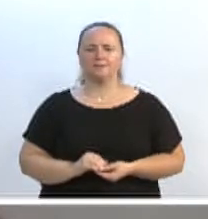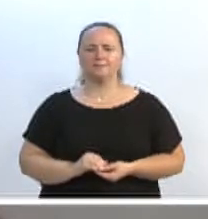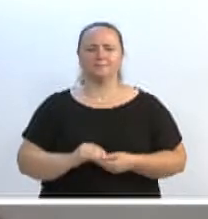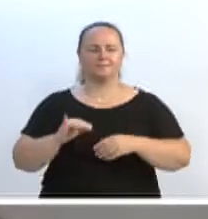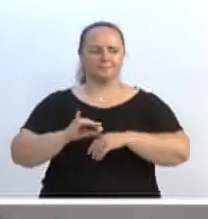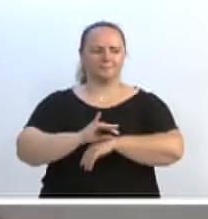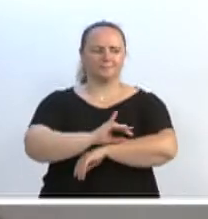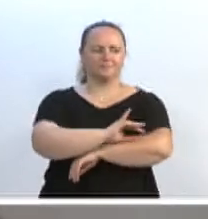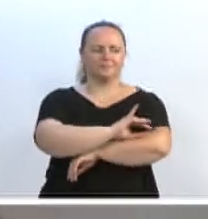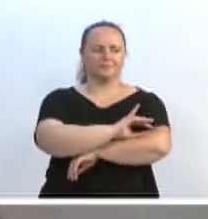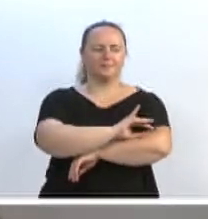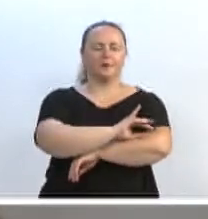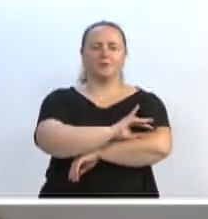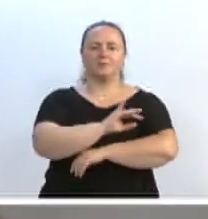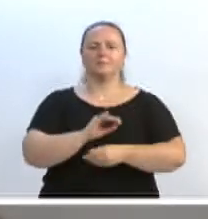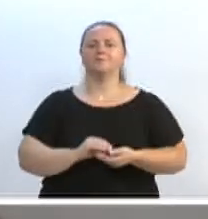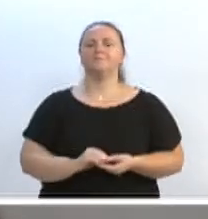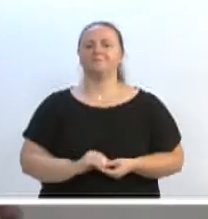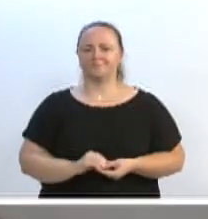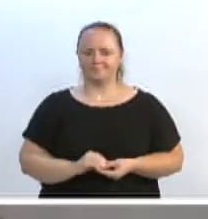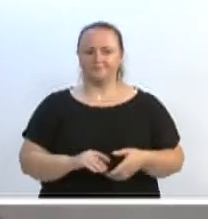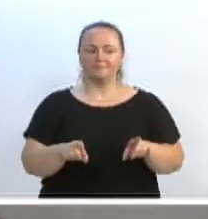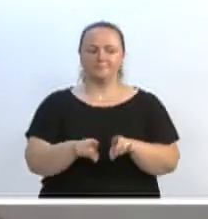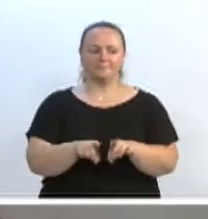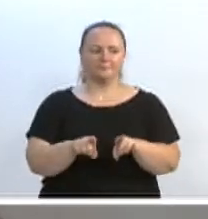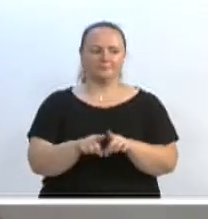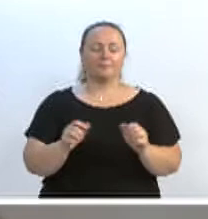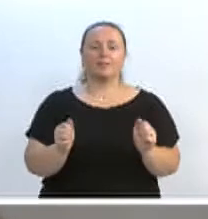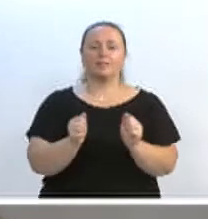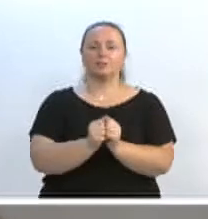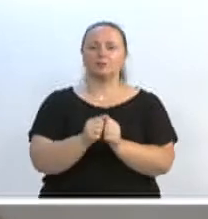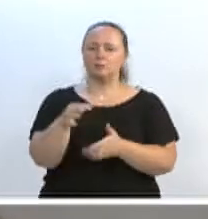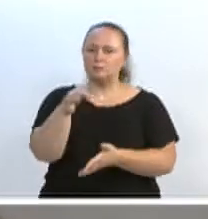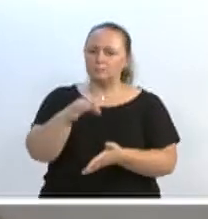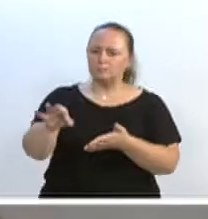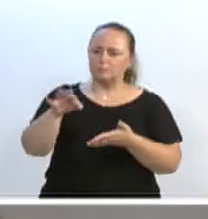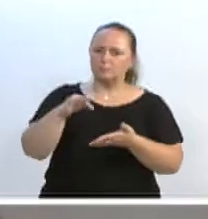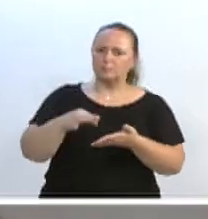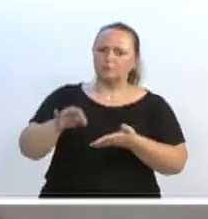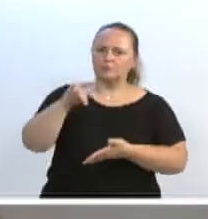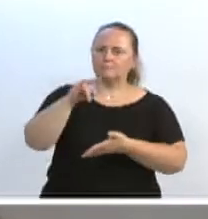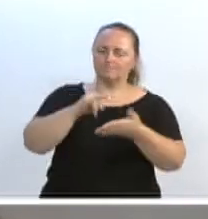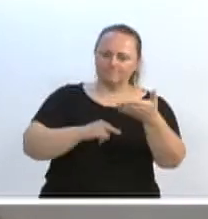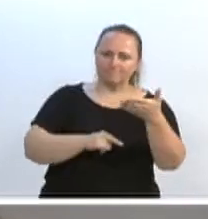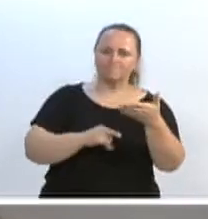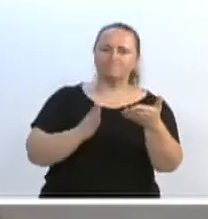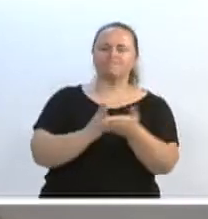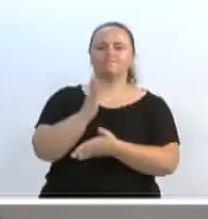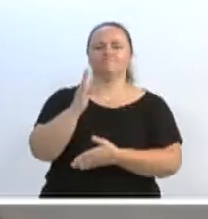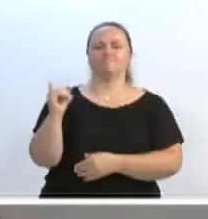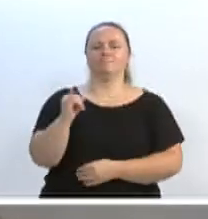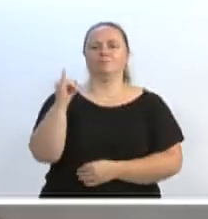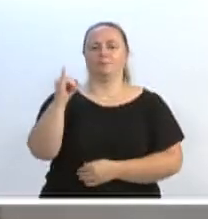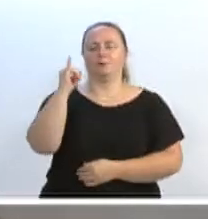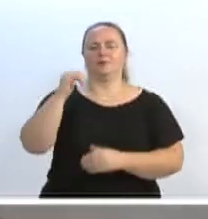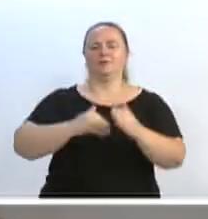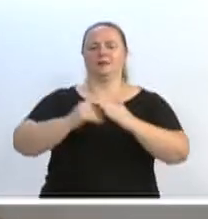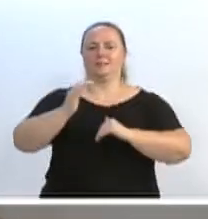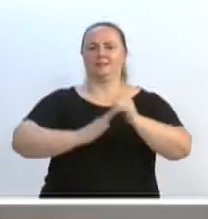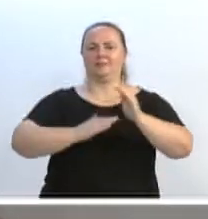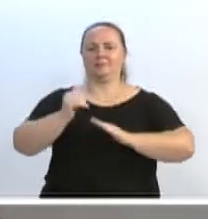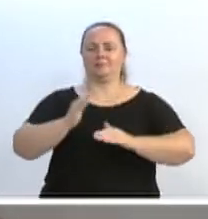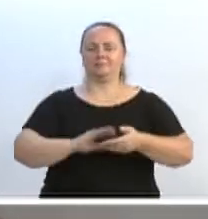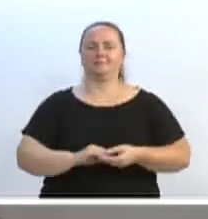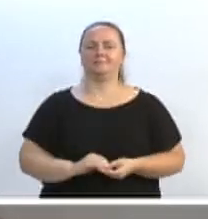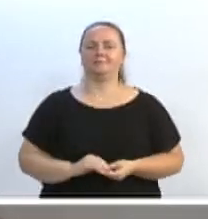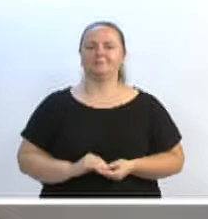região, hoje prefeito exercício, pudesse estar assinando duas obras importantes na cada região. E com as imagens